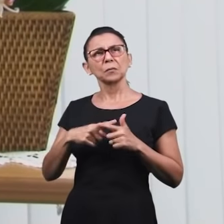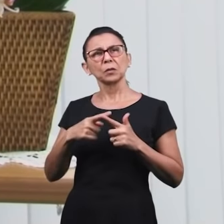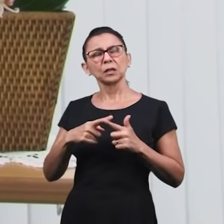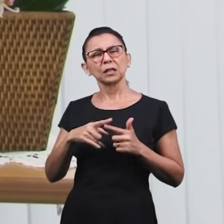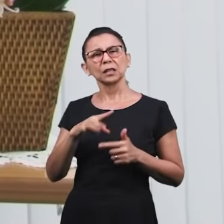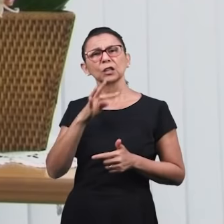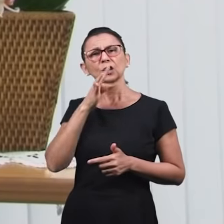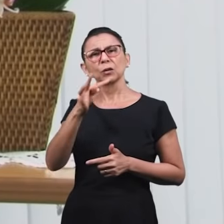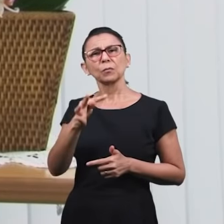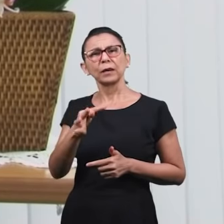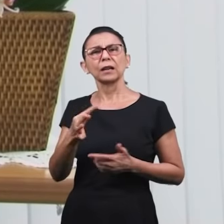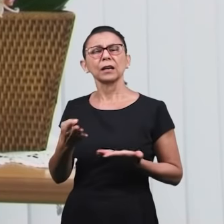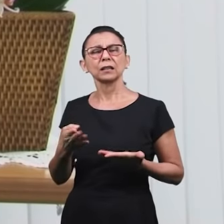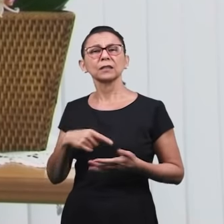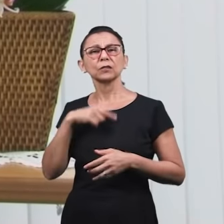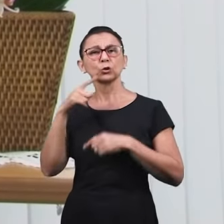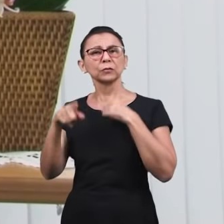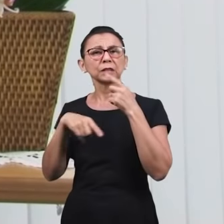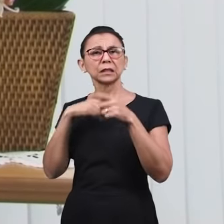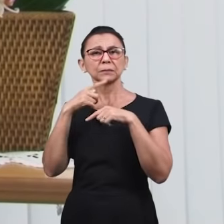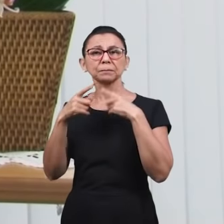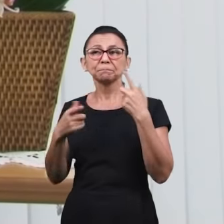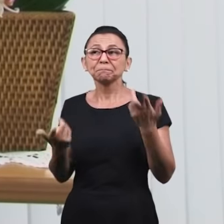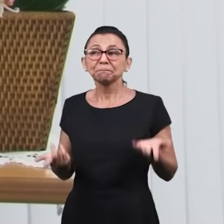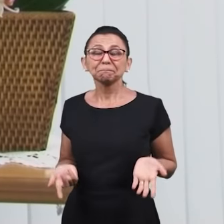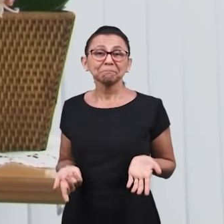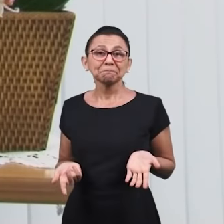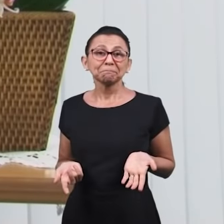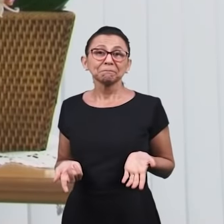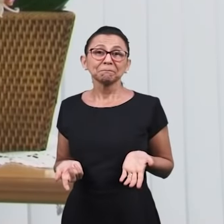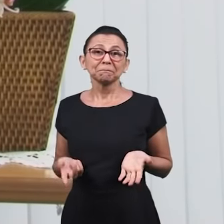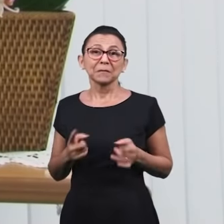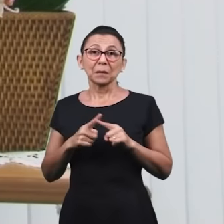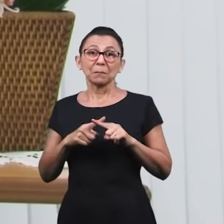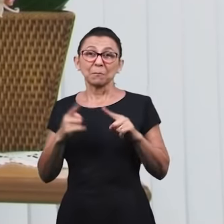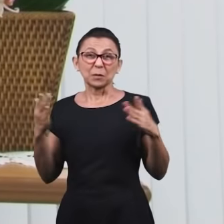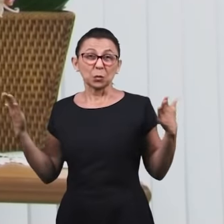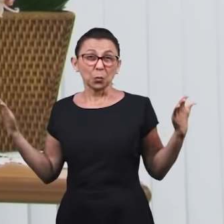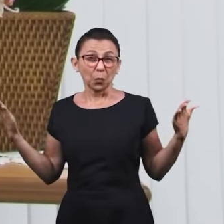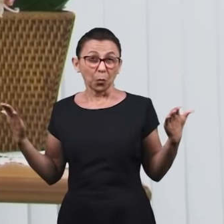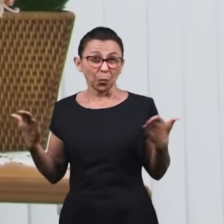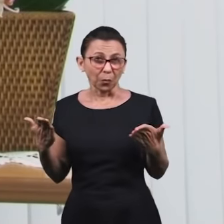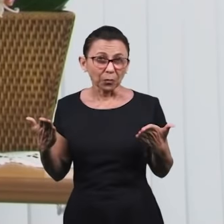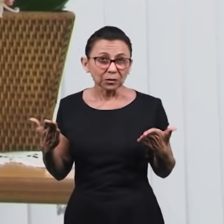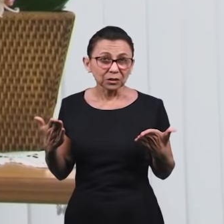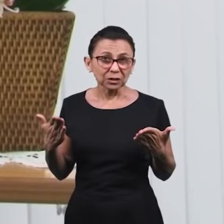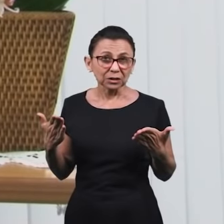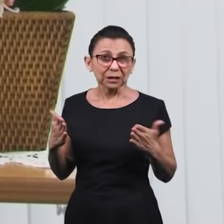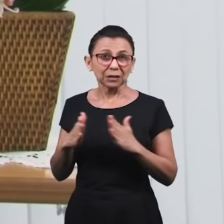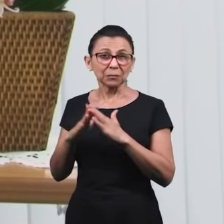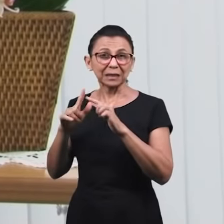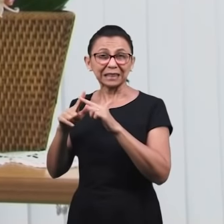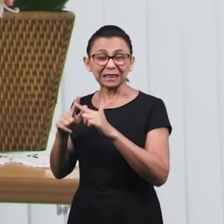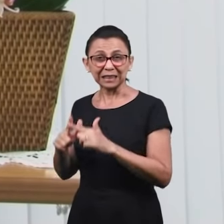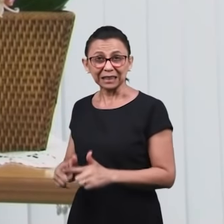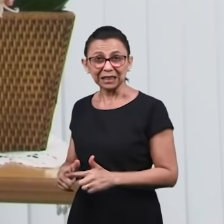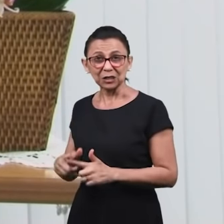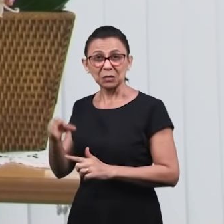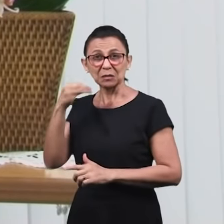depois de tantas experiências, hoje, depois de um caminho marcado, com grandes